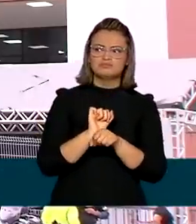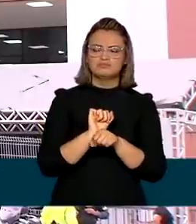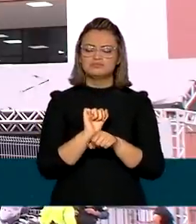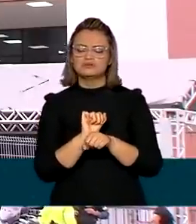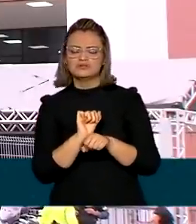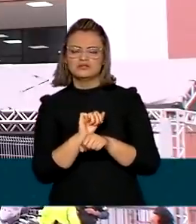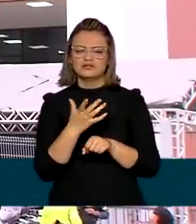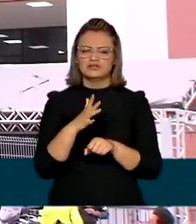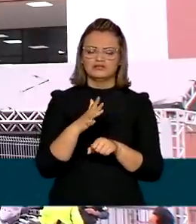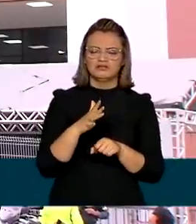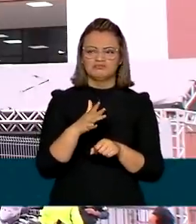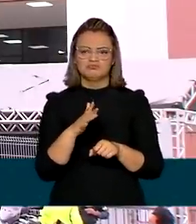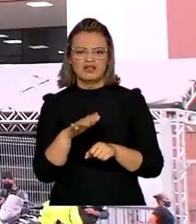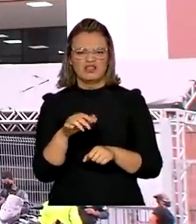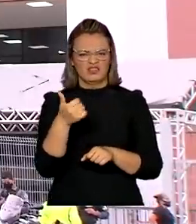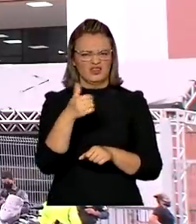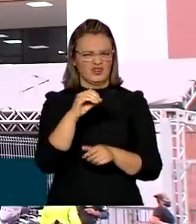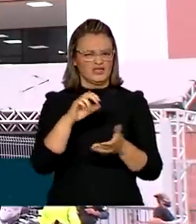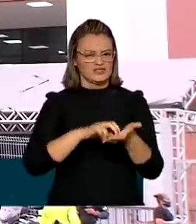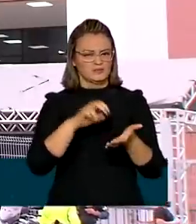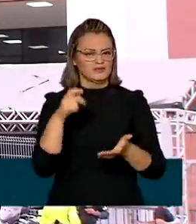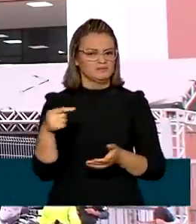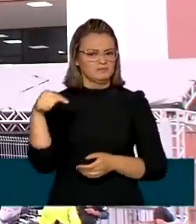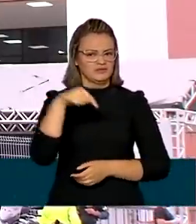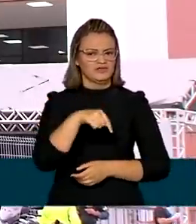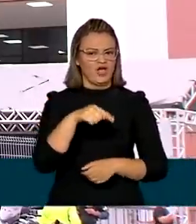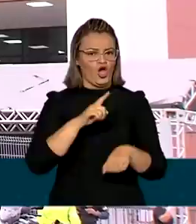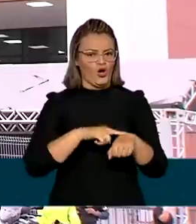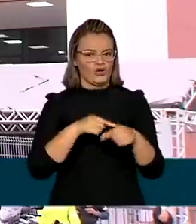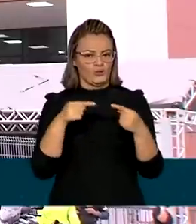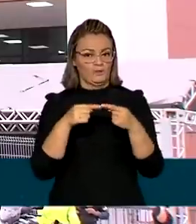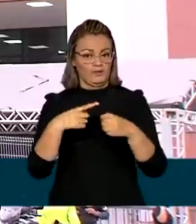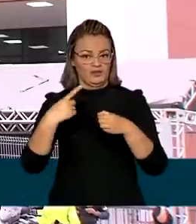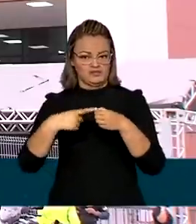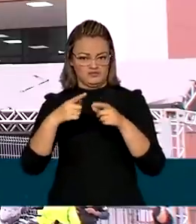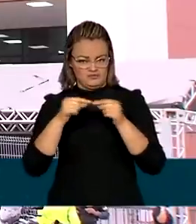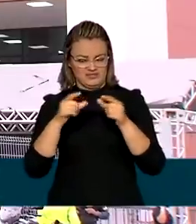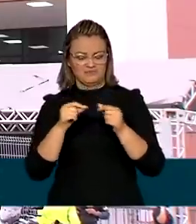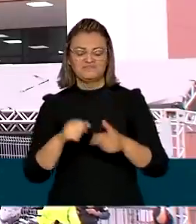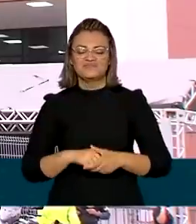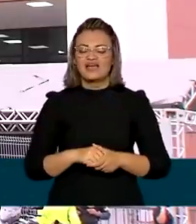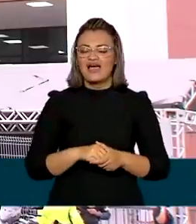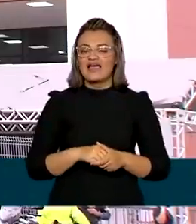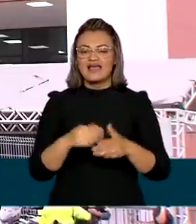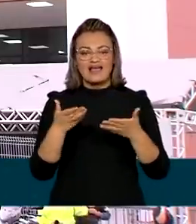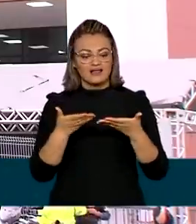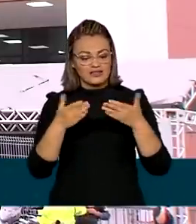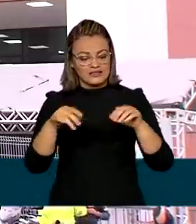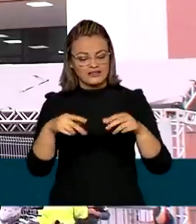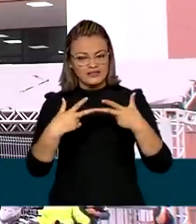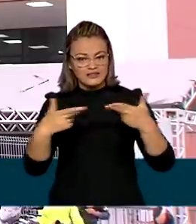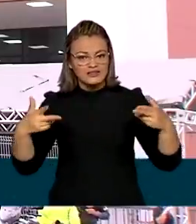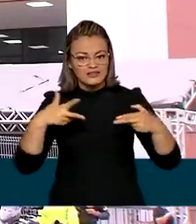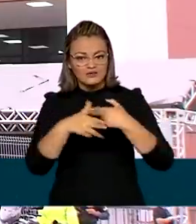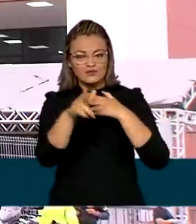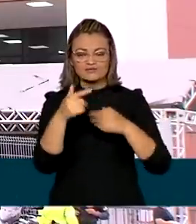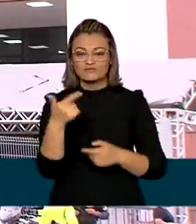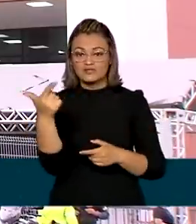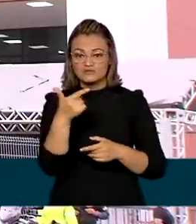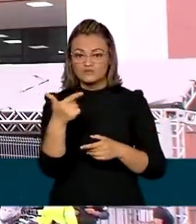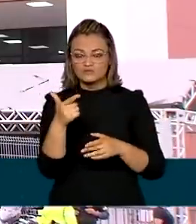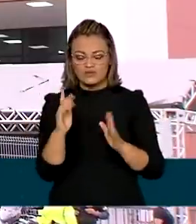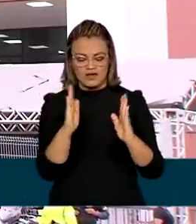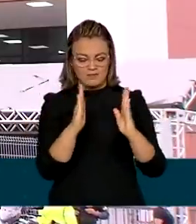em Manaus por volta das 10 horas da manhã, horário de Brasília. Ele participa, então, da inauguração dessa segunda